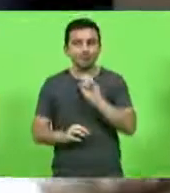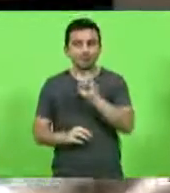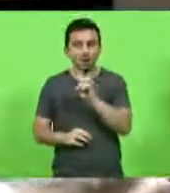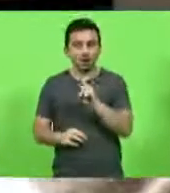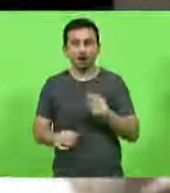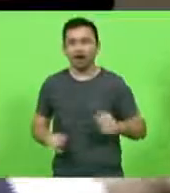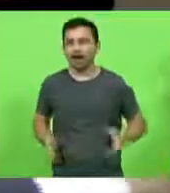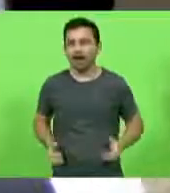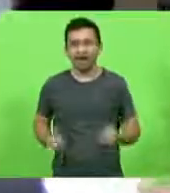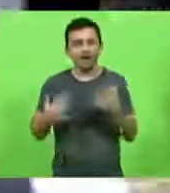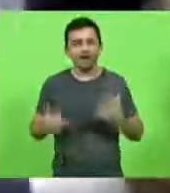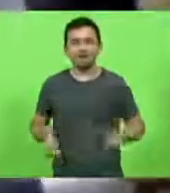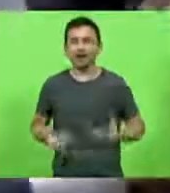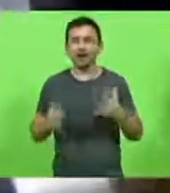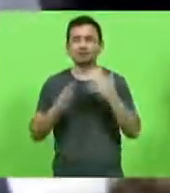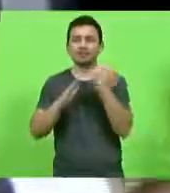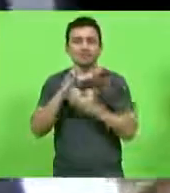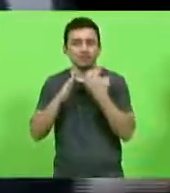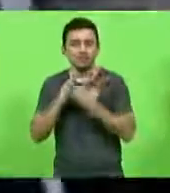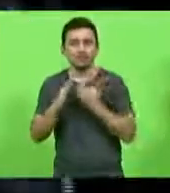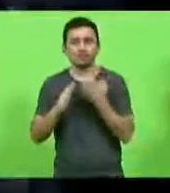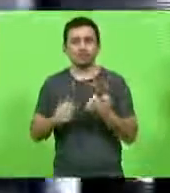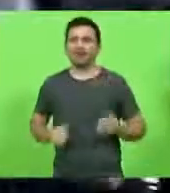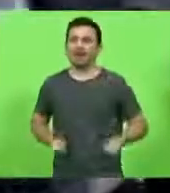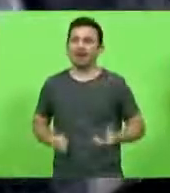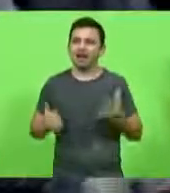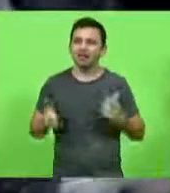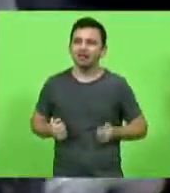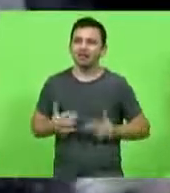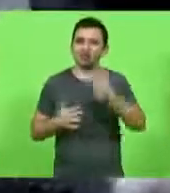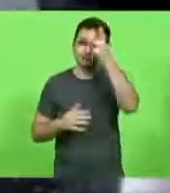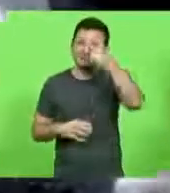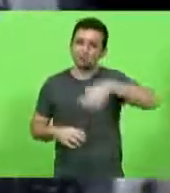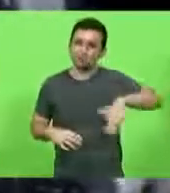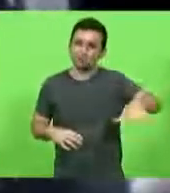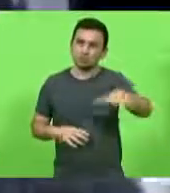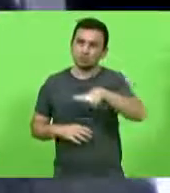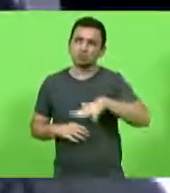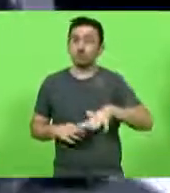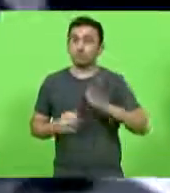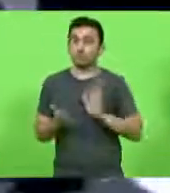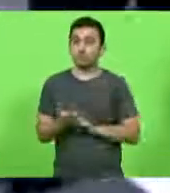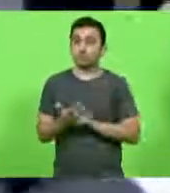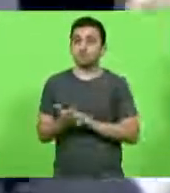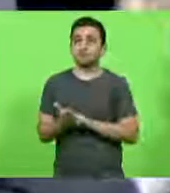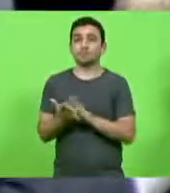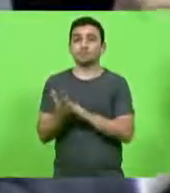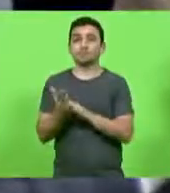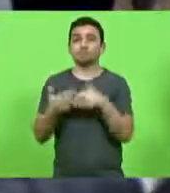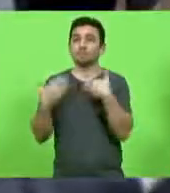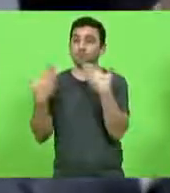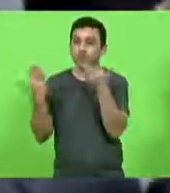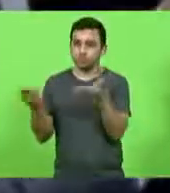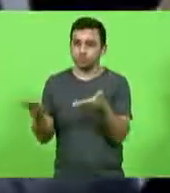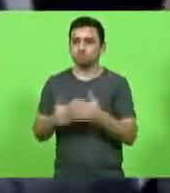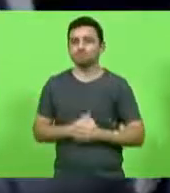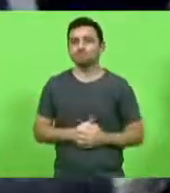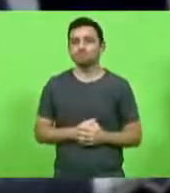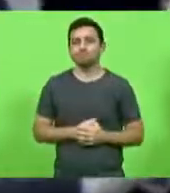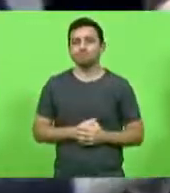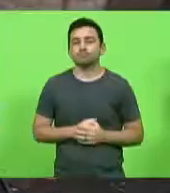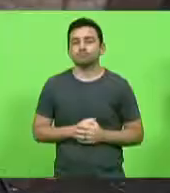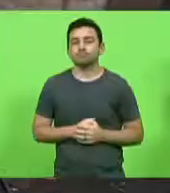público, é gasto para a empresa, é gasto para as pessoas físicas. Então, parabéns pela colocação de vossa excelência.